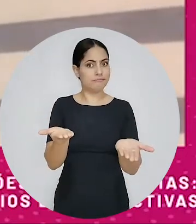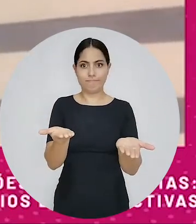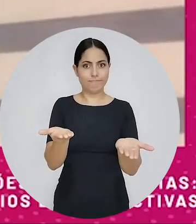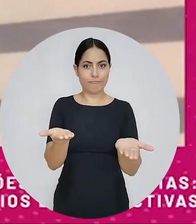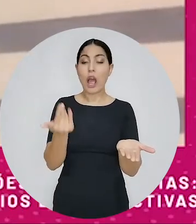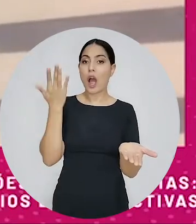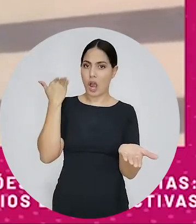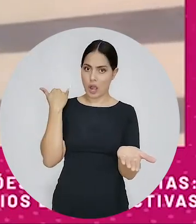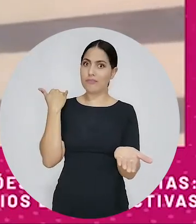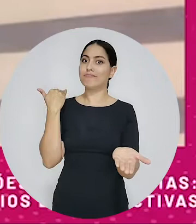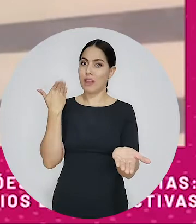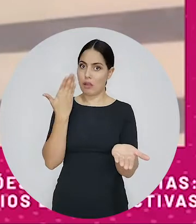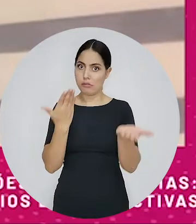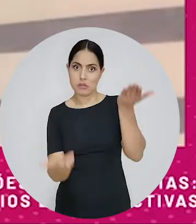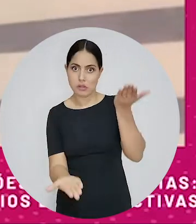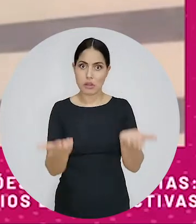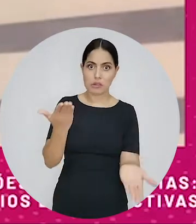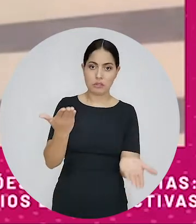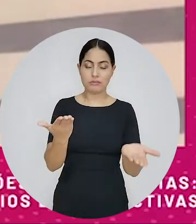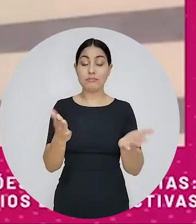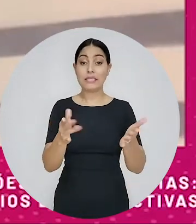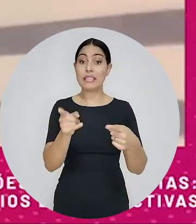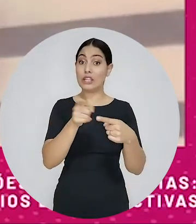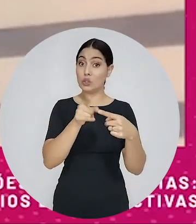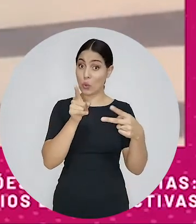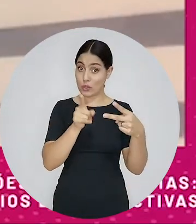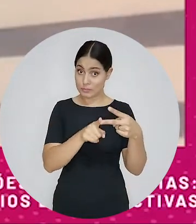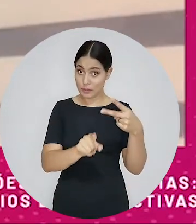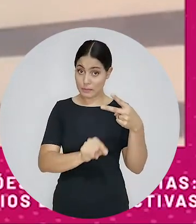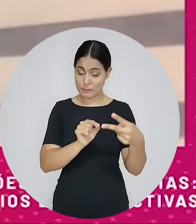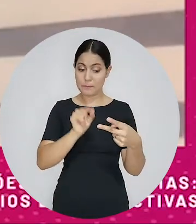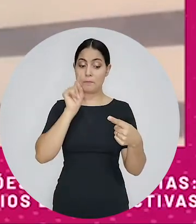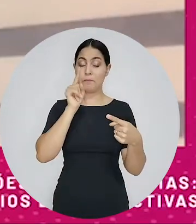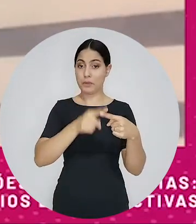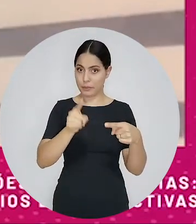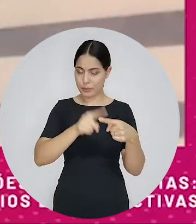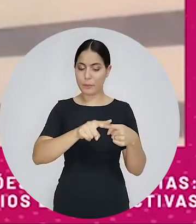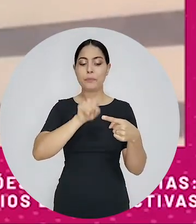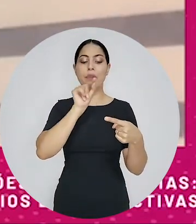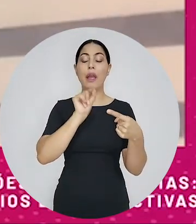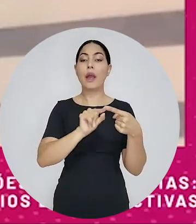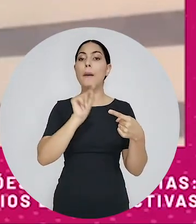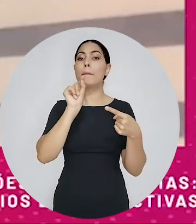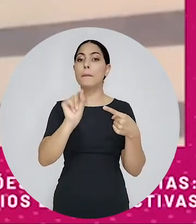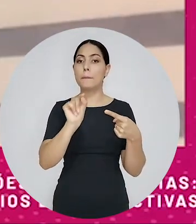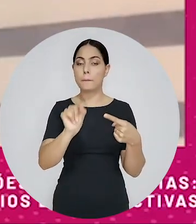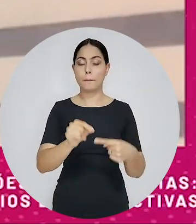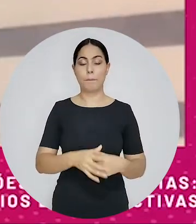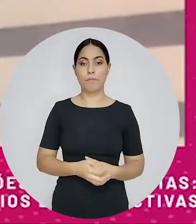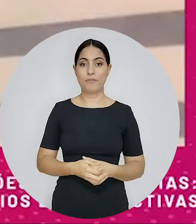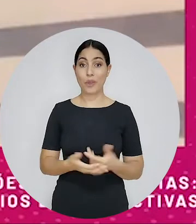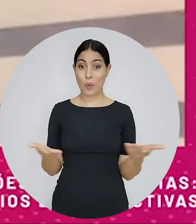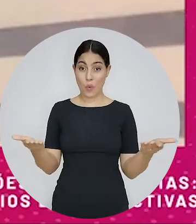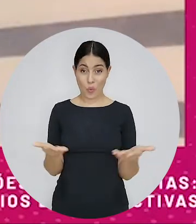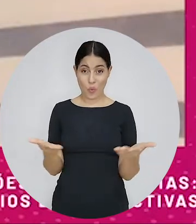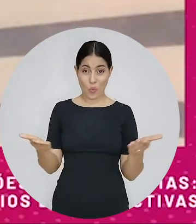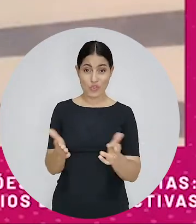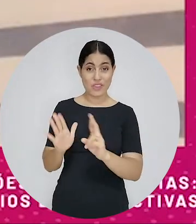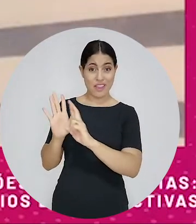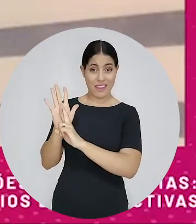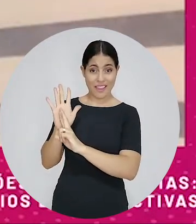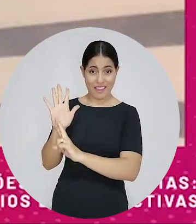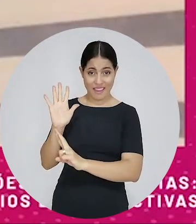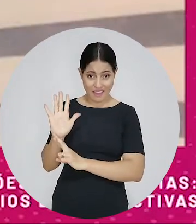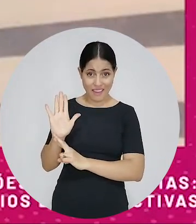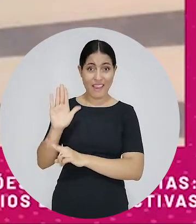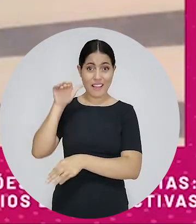político como a gente tinha antes. E há dois problemas. O primeiro é que a regulação, ainda hoje, do uso